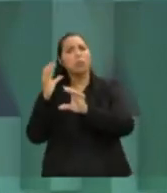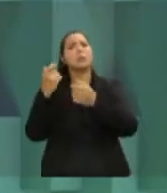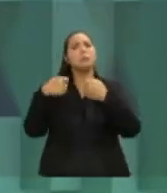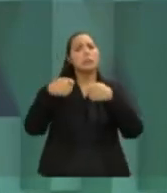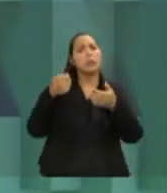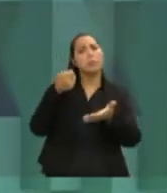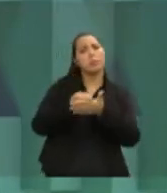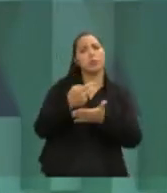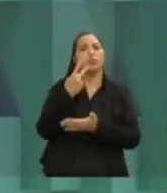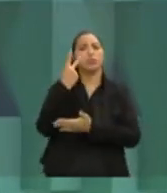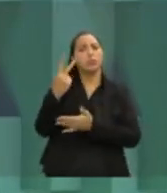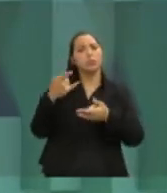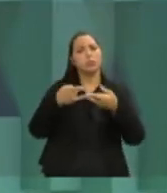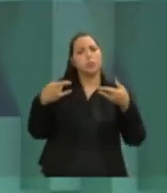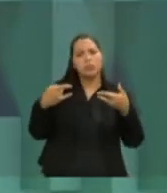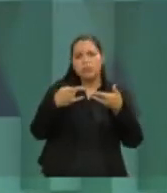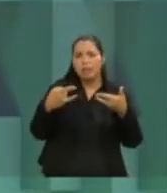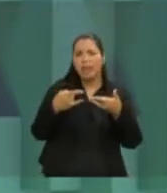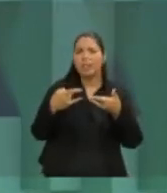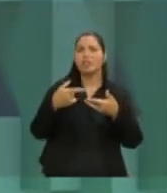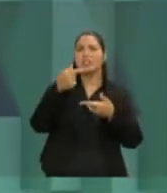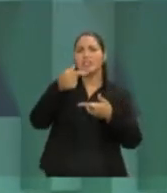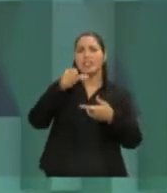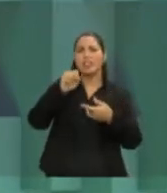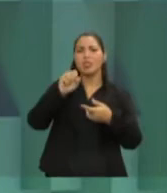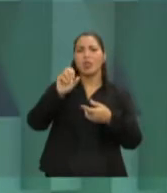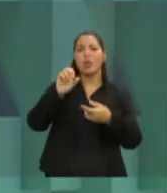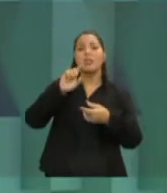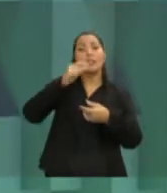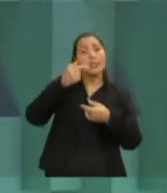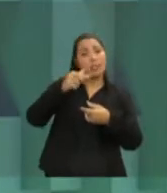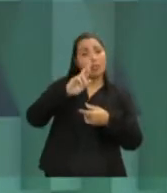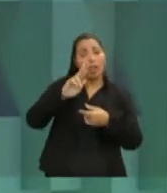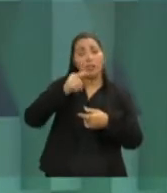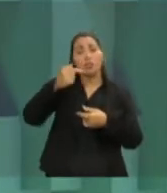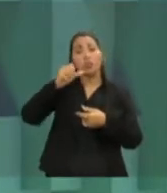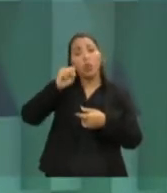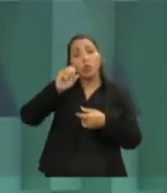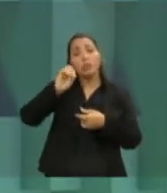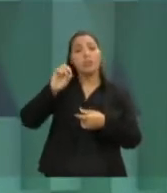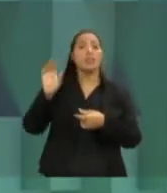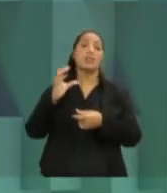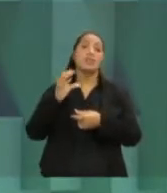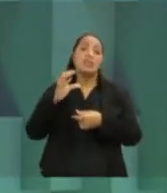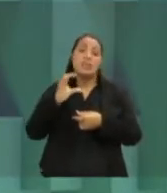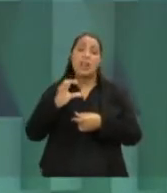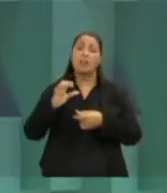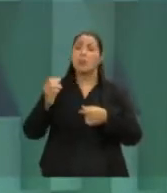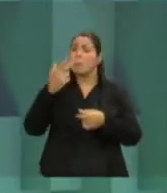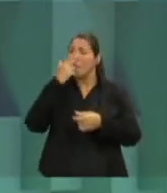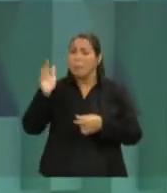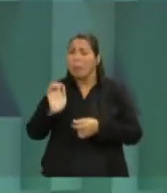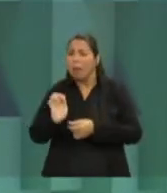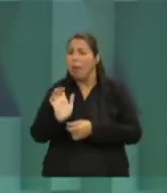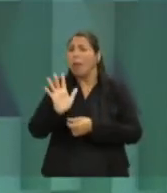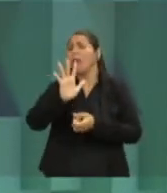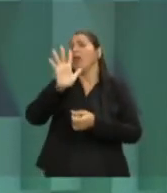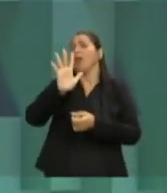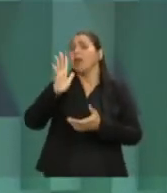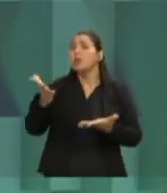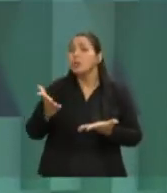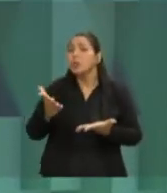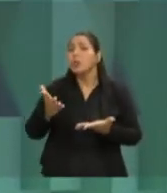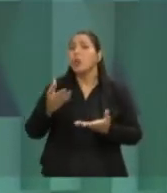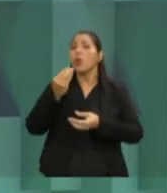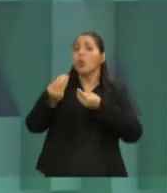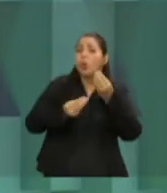passagens, 7,80. Penaliza duplamente, pelo tempo de espera e principalmente pelo custo. Então, nós temos um conjunto de ações. Também